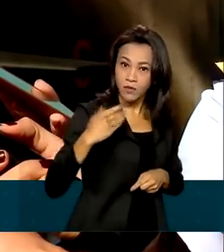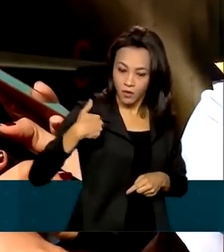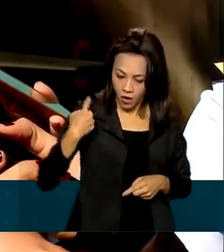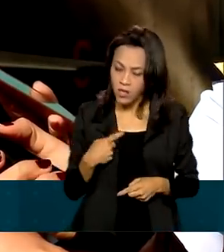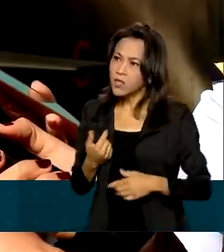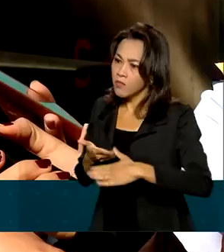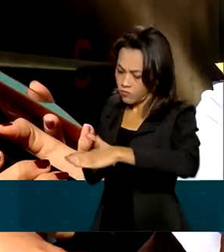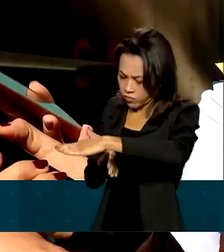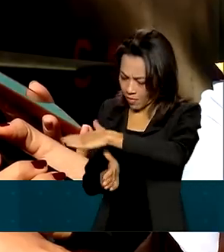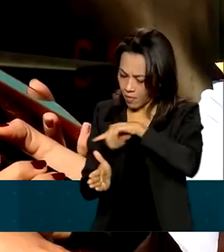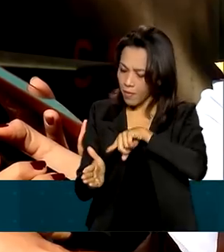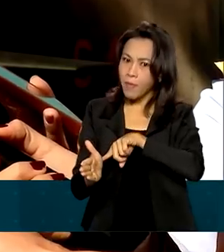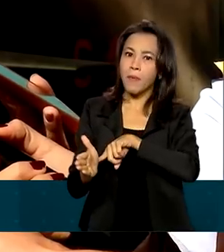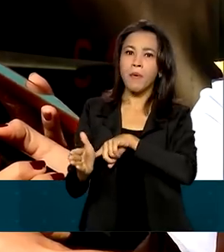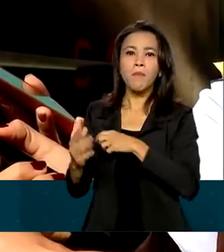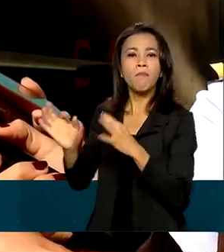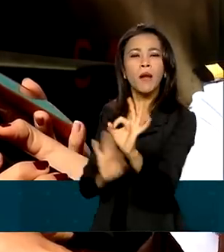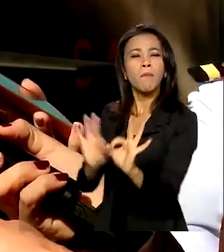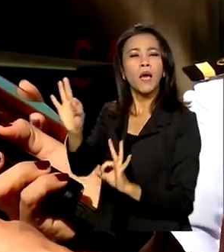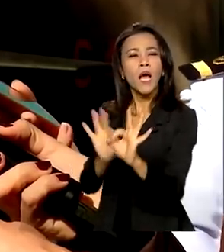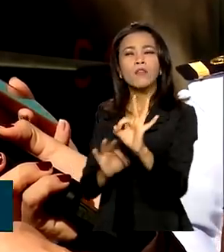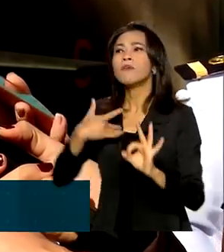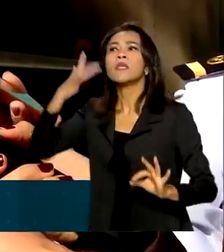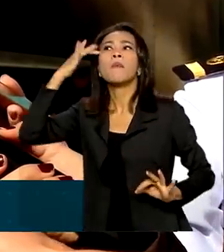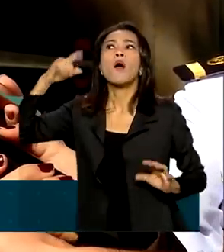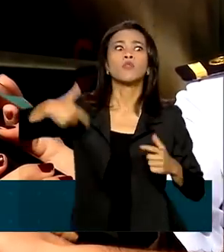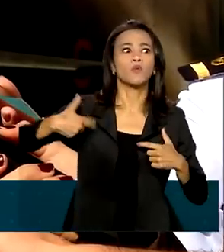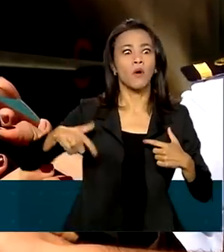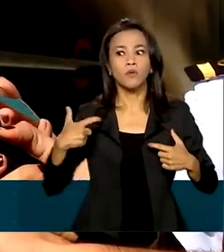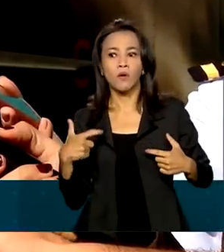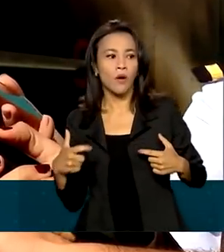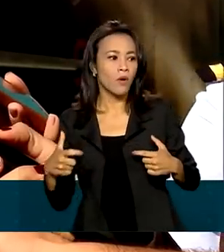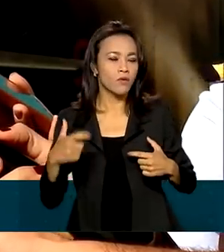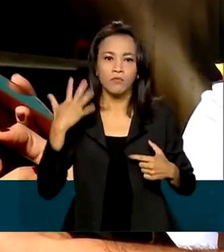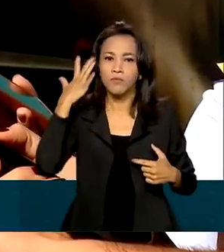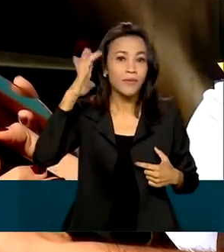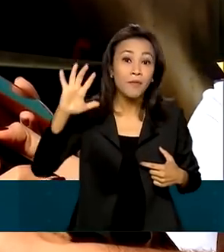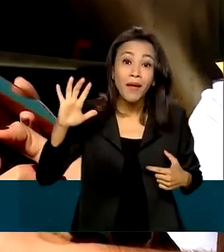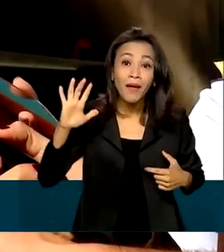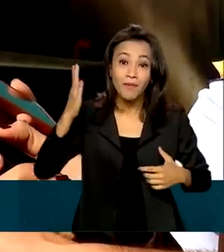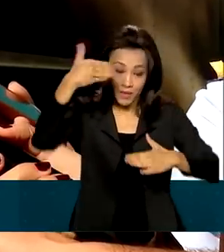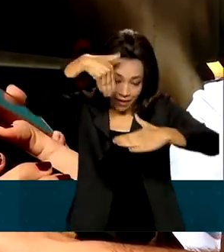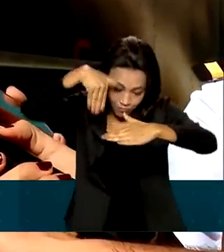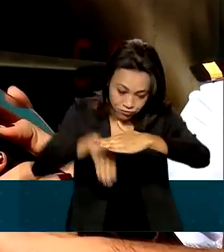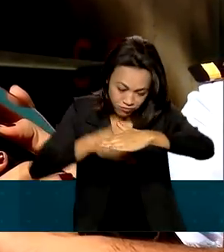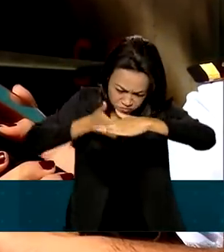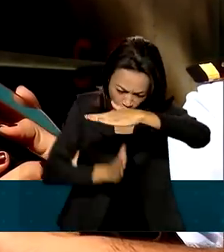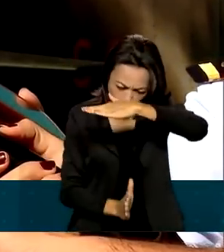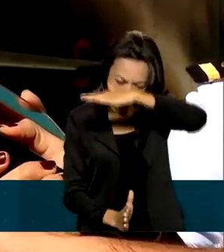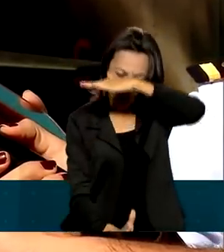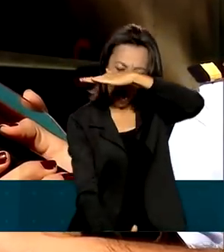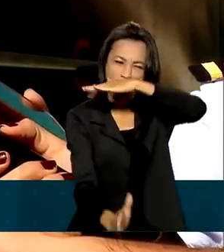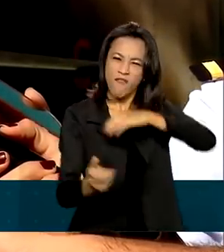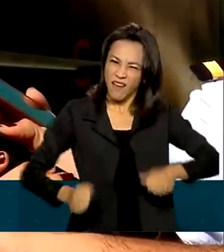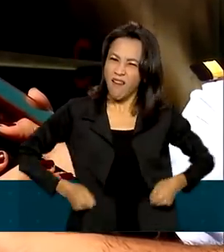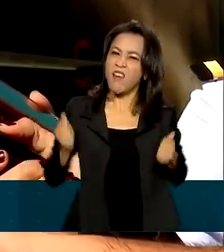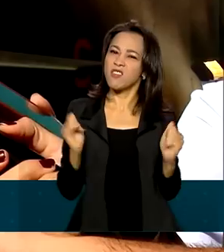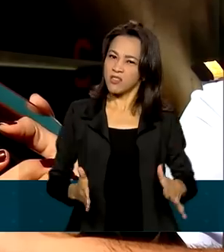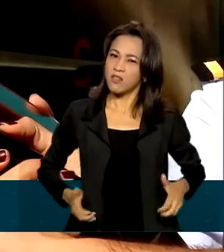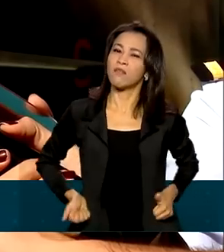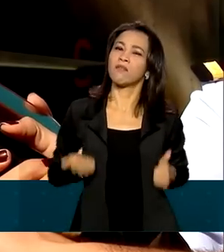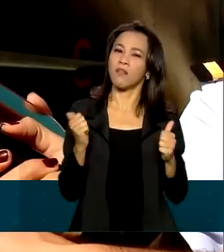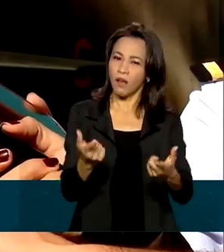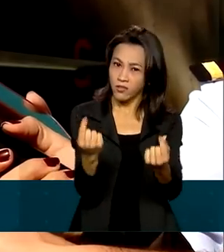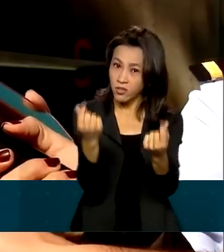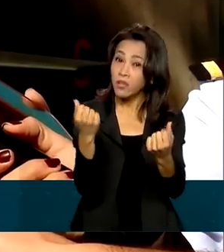submarino muito bem preparado. Ele não vai saber onde a gente está e ele vai ter que gastar muito dinheiro, vai ter que usar muitos meios